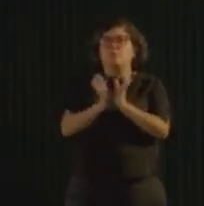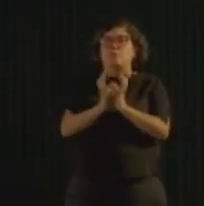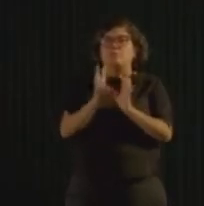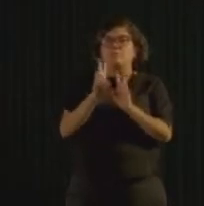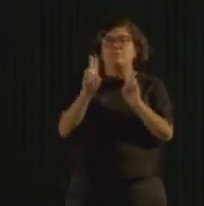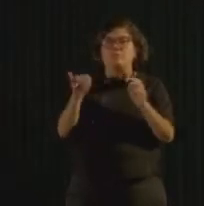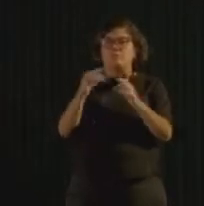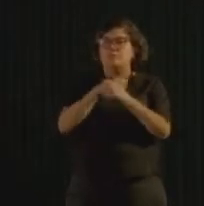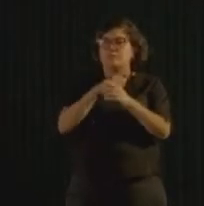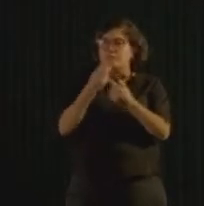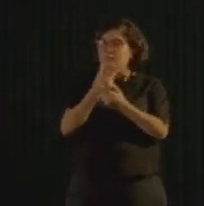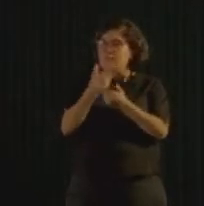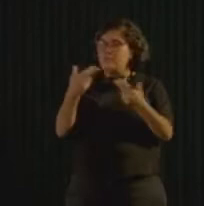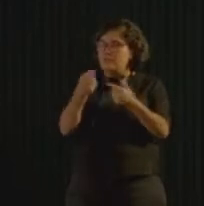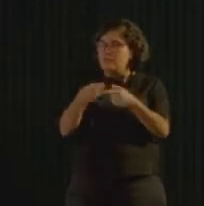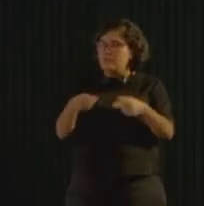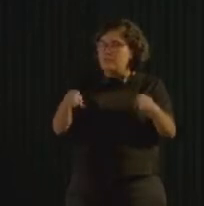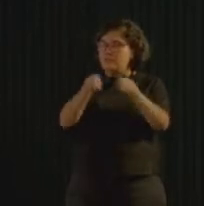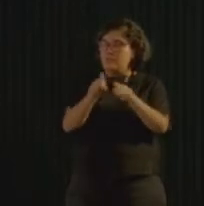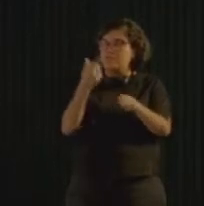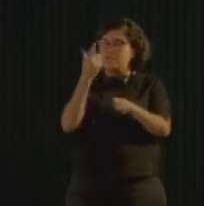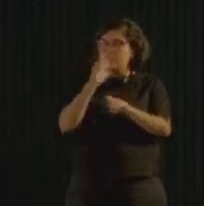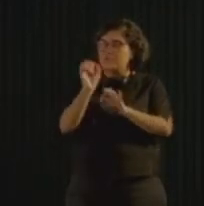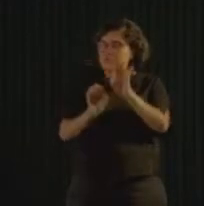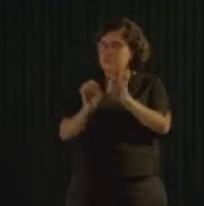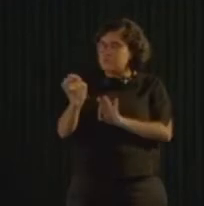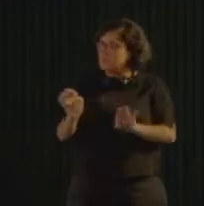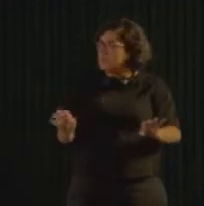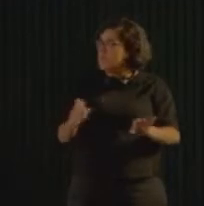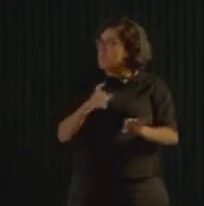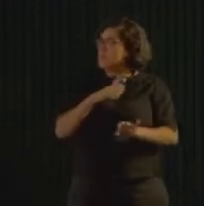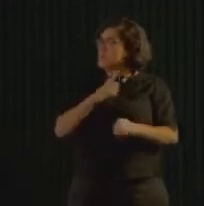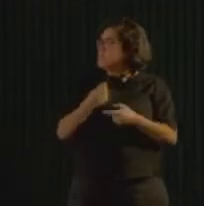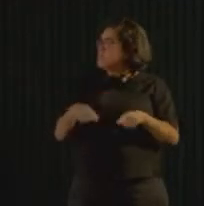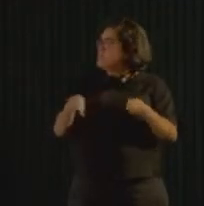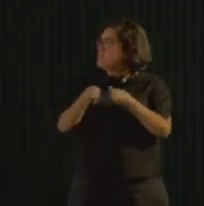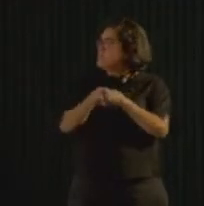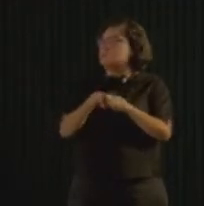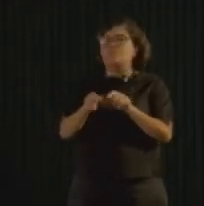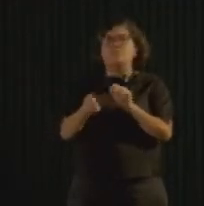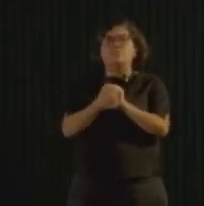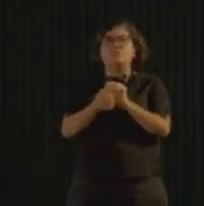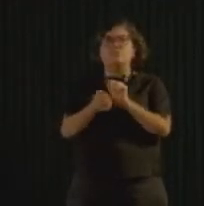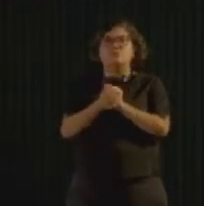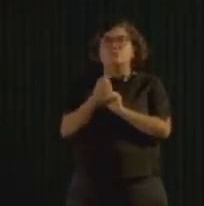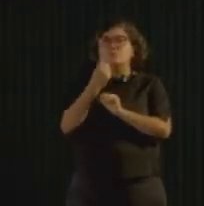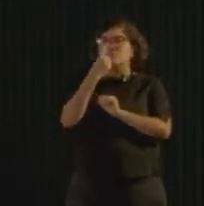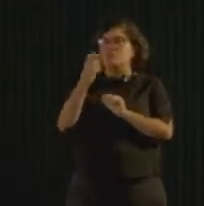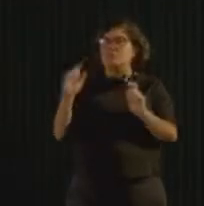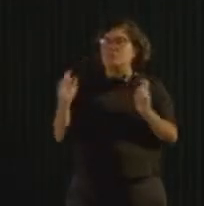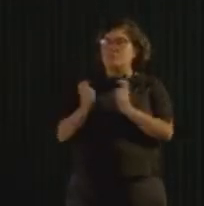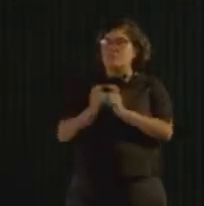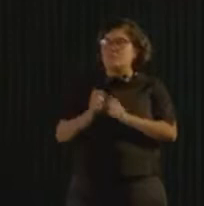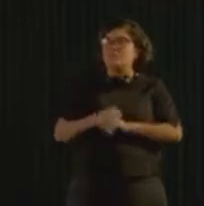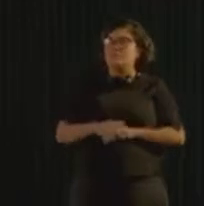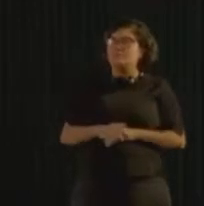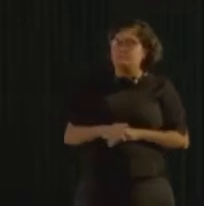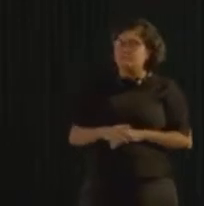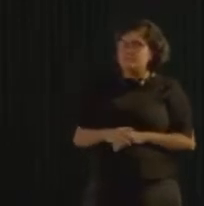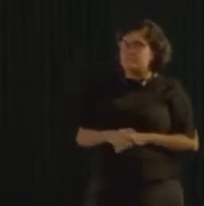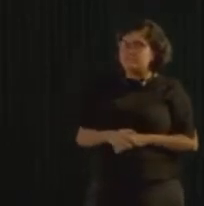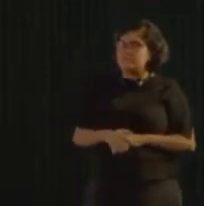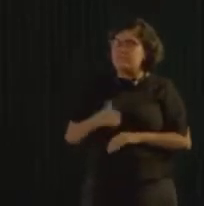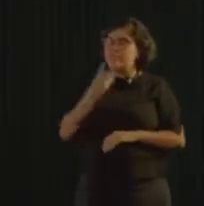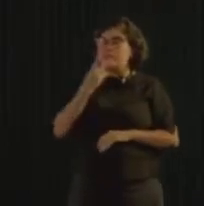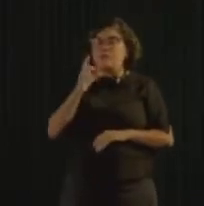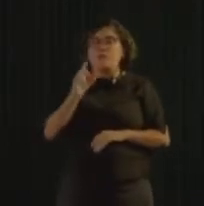parcerias. Então não precisa nem dizer onde é que isso vai dar, essa parceria da gente com o Instituto Lixo Zero. E dizer também que